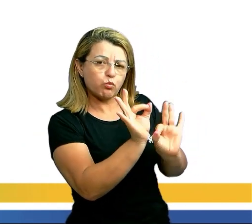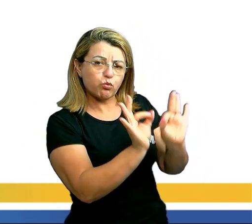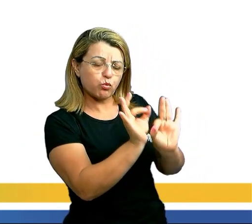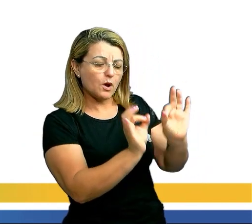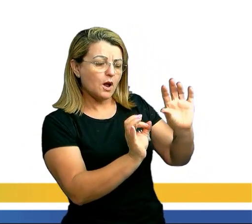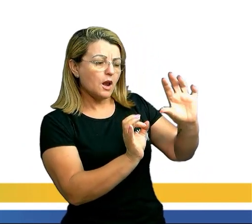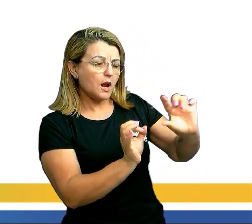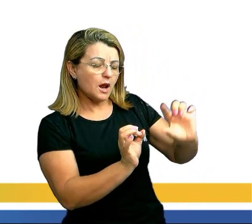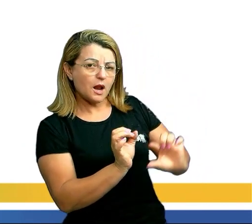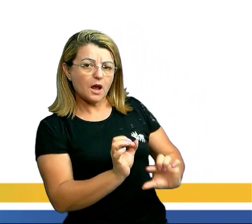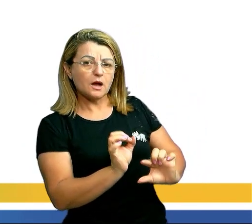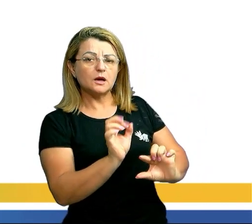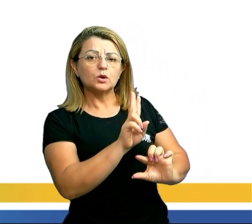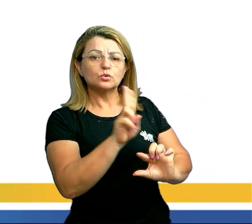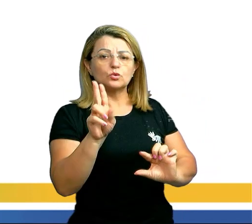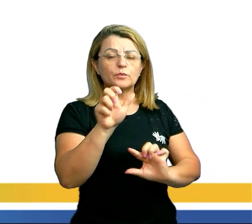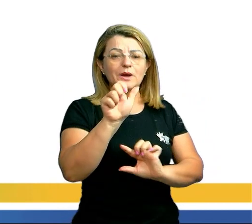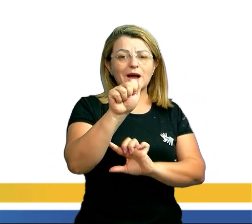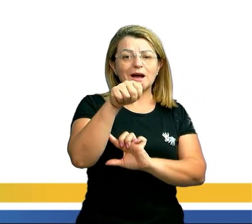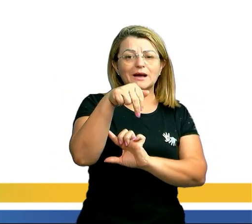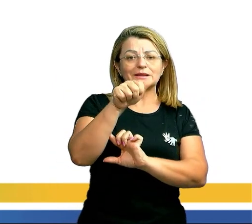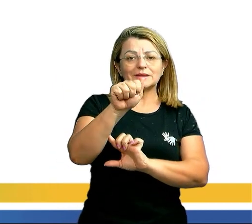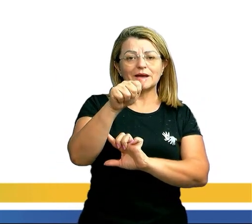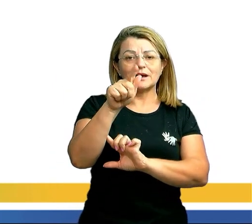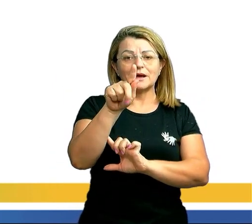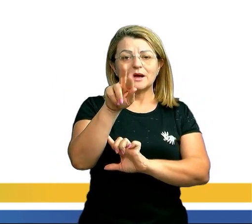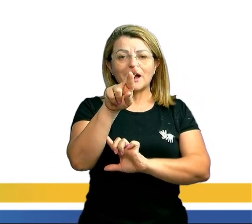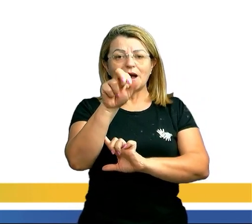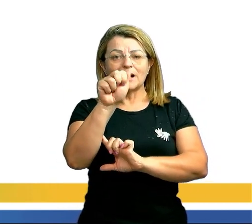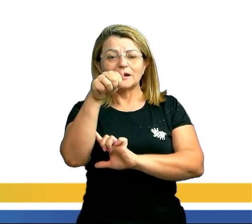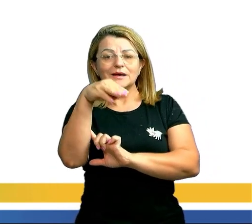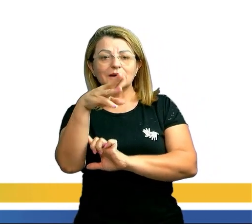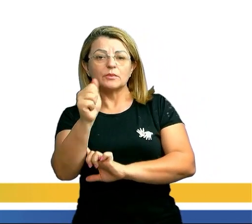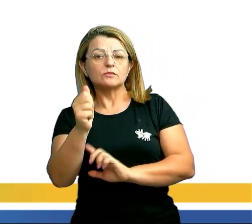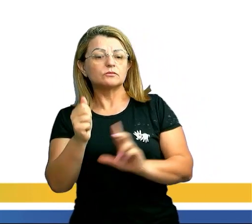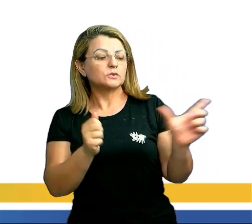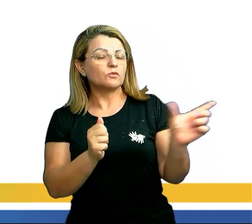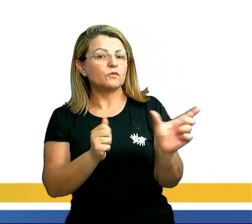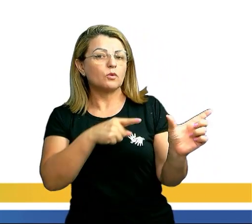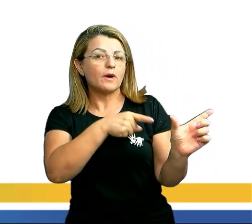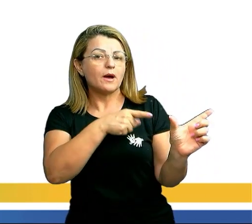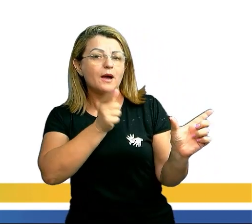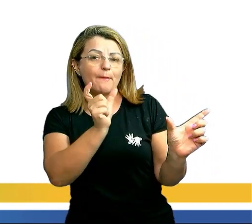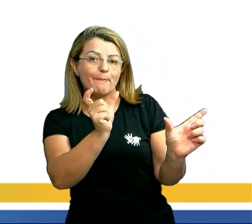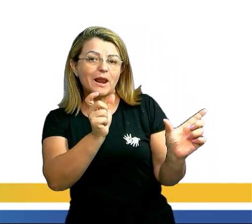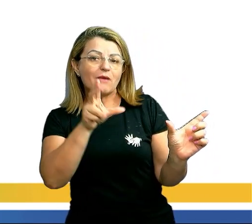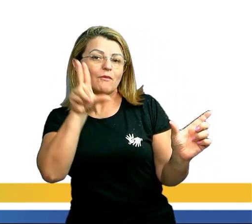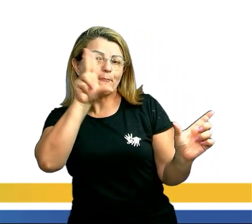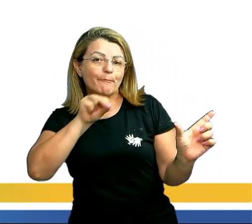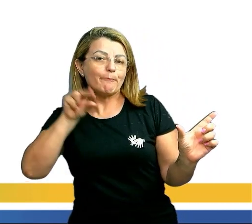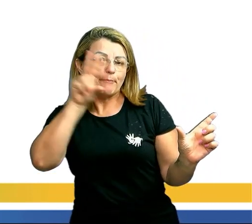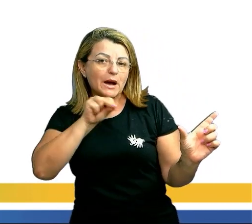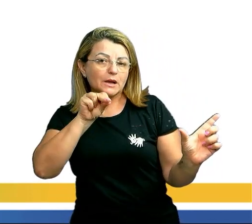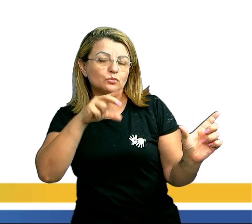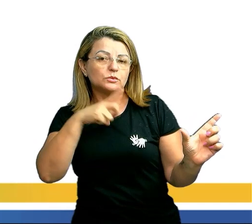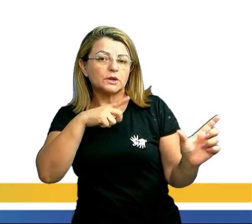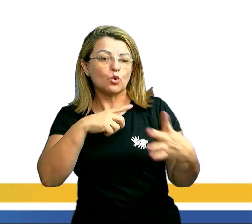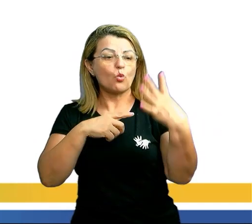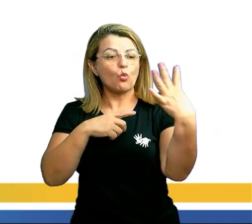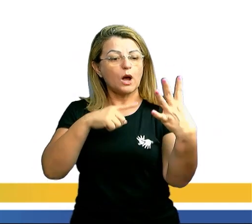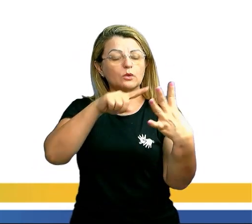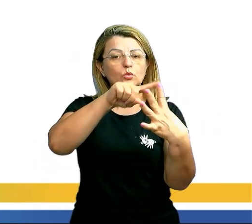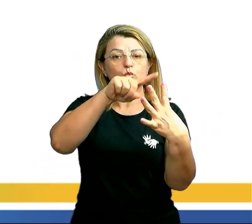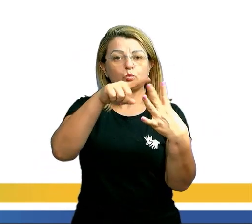chamados de anagramas. Quantos anagramas existem na palavra pato? Pato, a gente percebe, tem quatro letras.